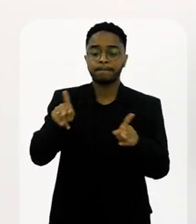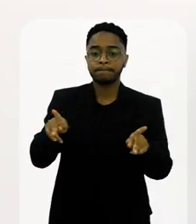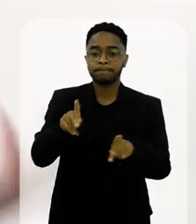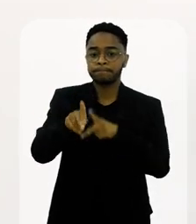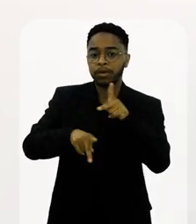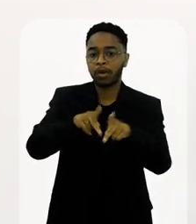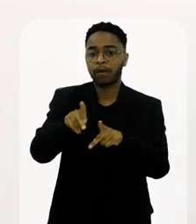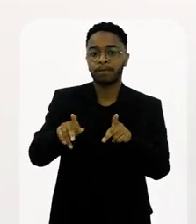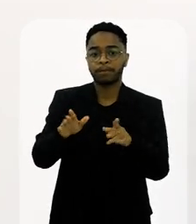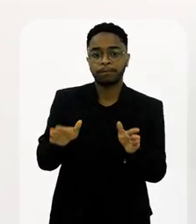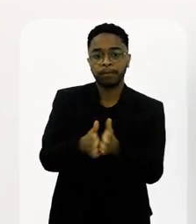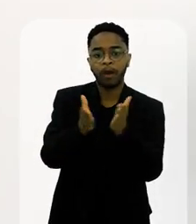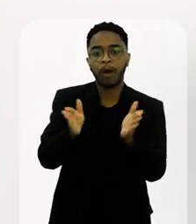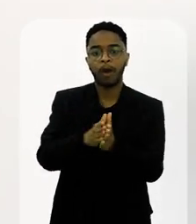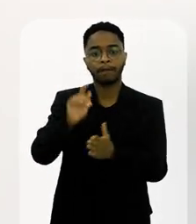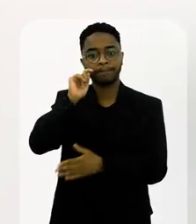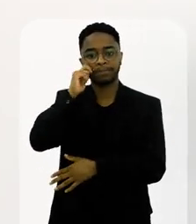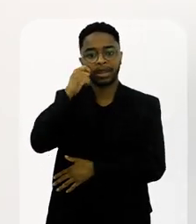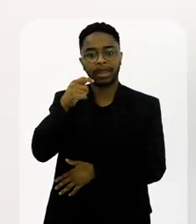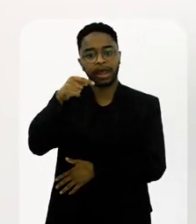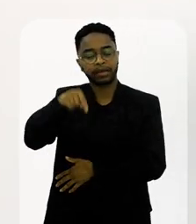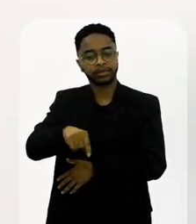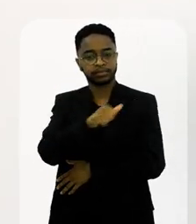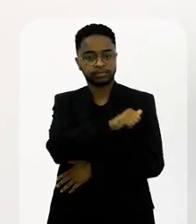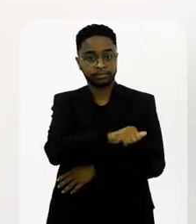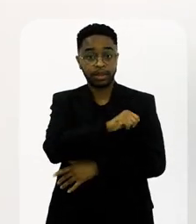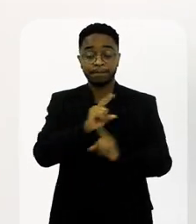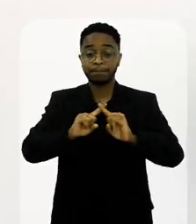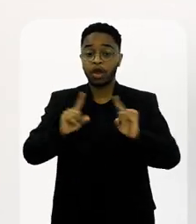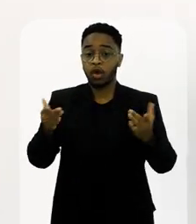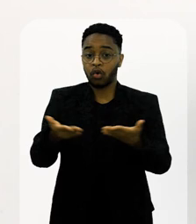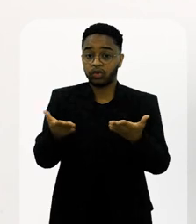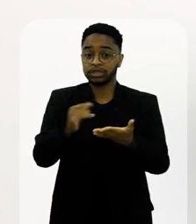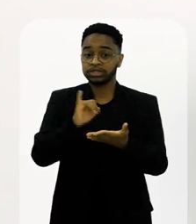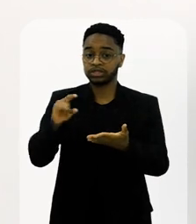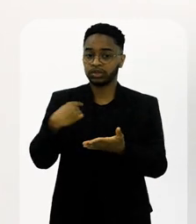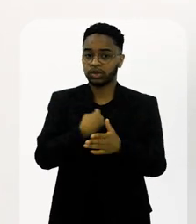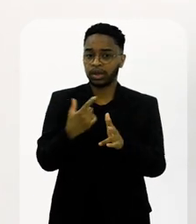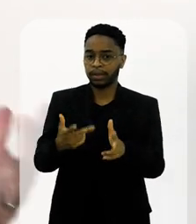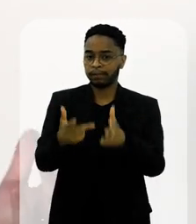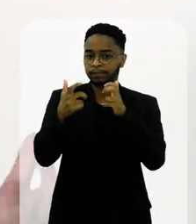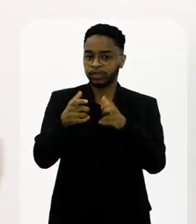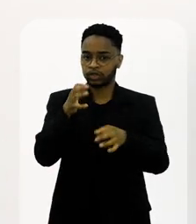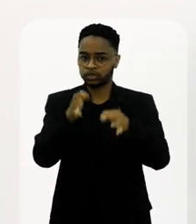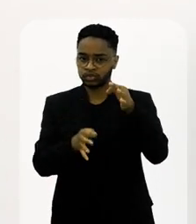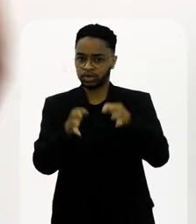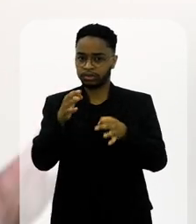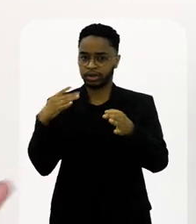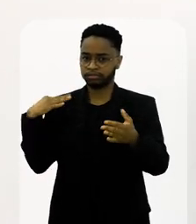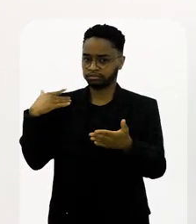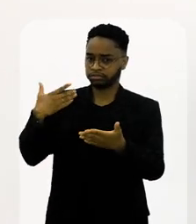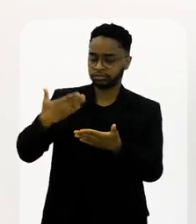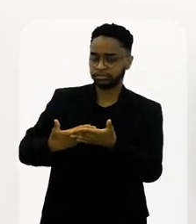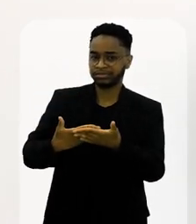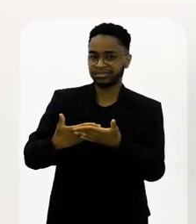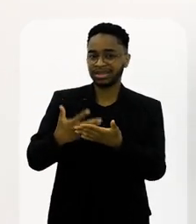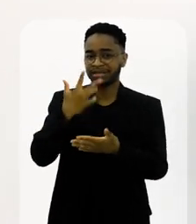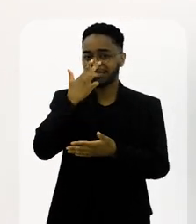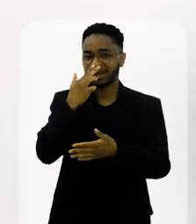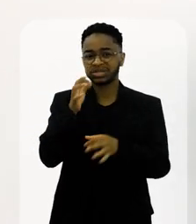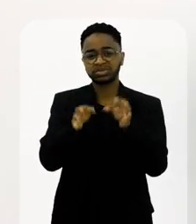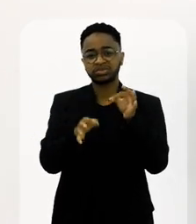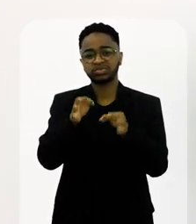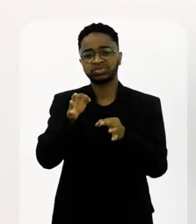pobre preto do Rio de Janeiro, que são as escolas de samba e que hoje, se a gente for observar o julgamento dos últimos anos, das últimas décadas, talvez,